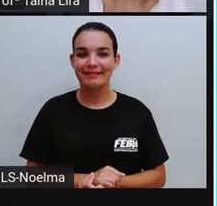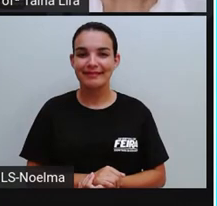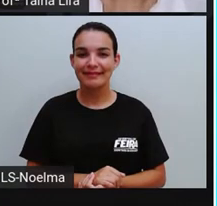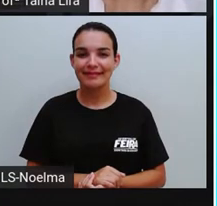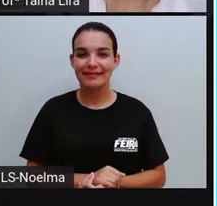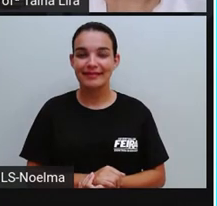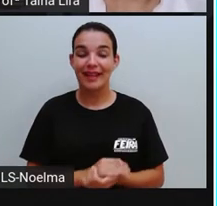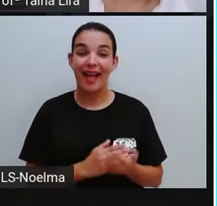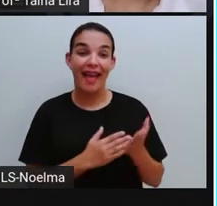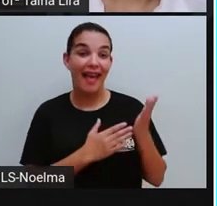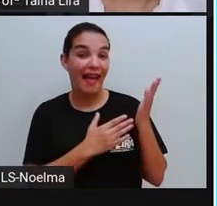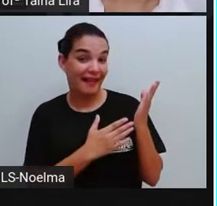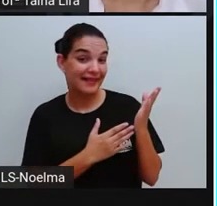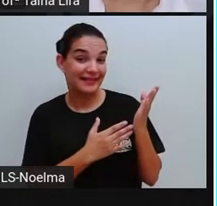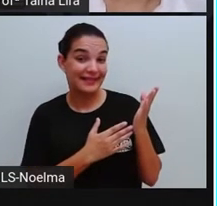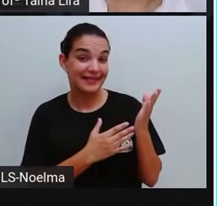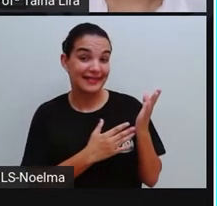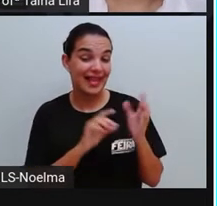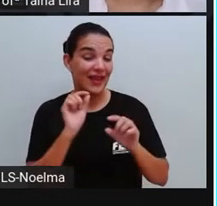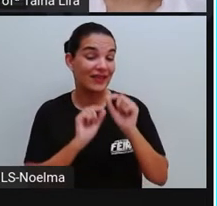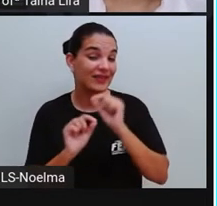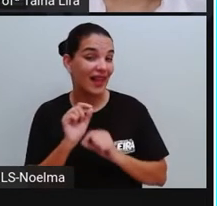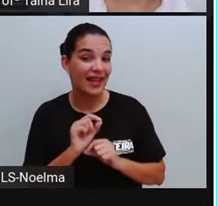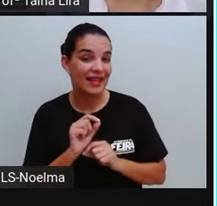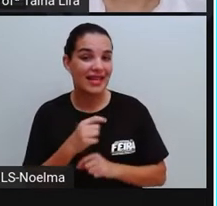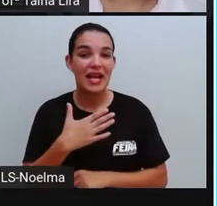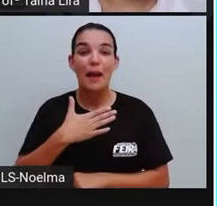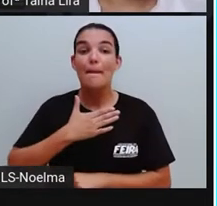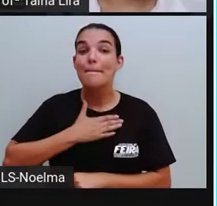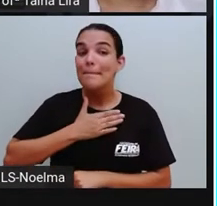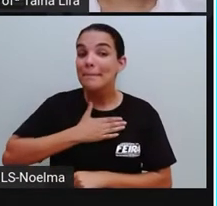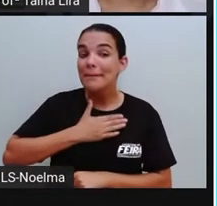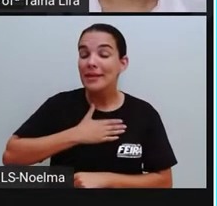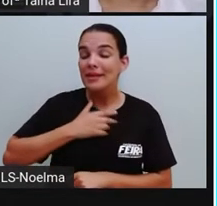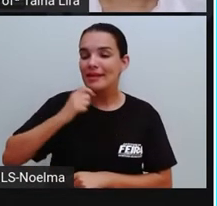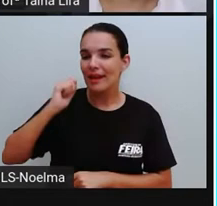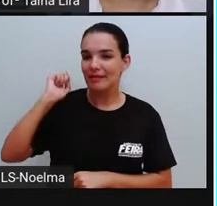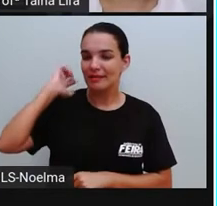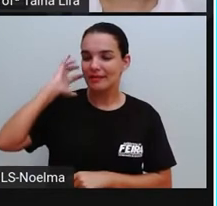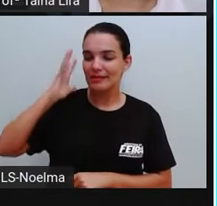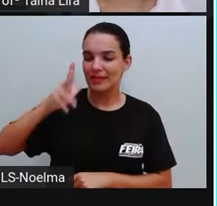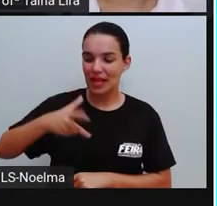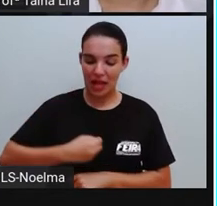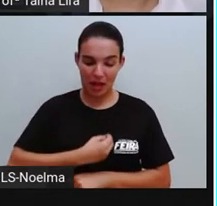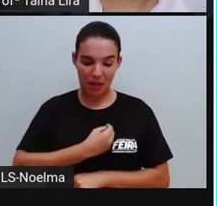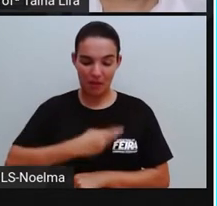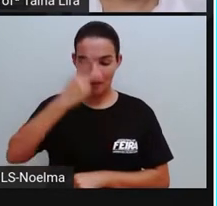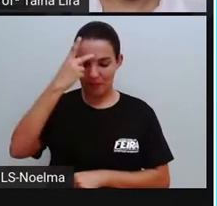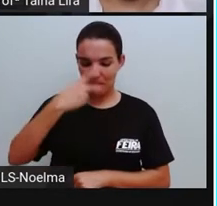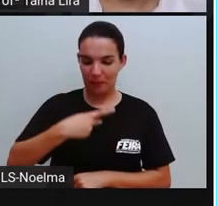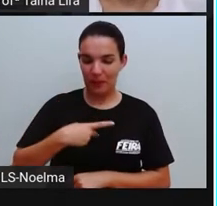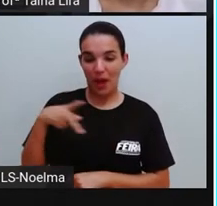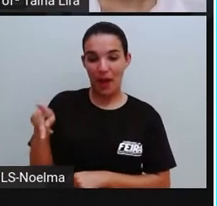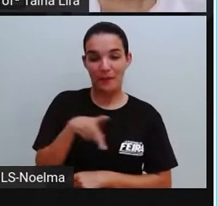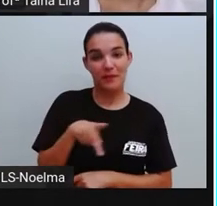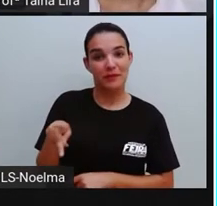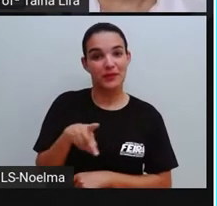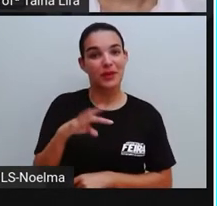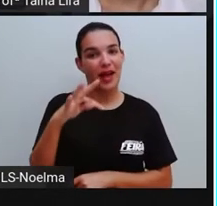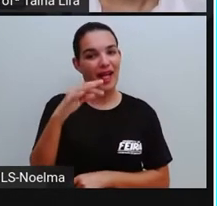E agora eu trouxe para vocês a minha autobiografia, a autobiografia da ProTainá,